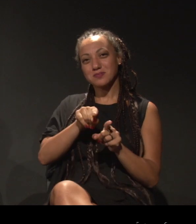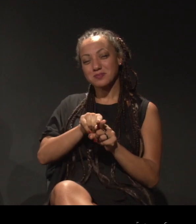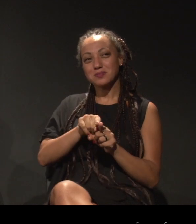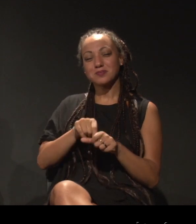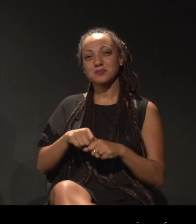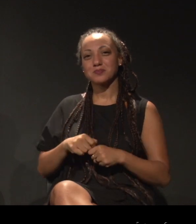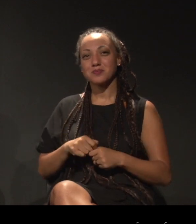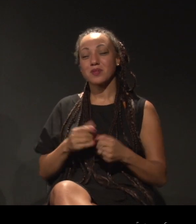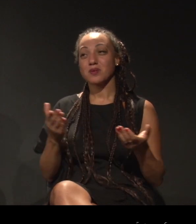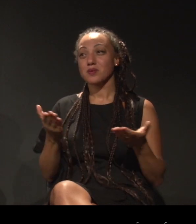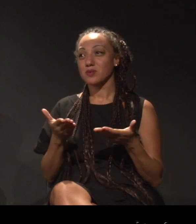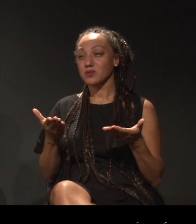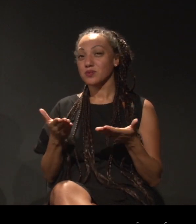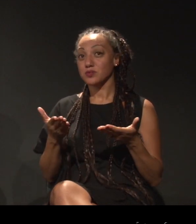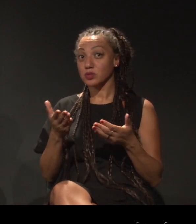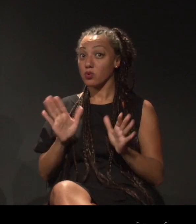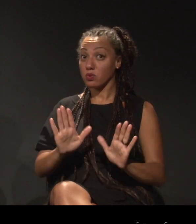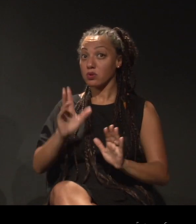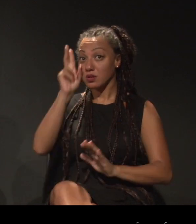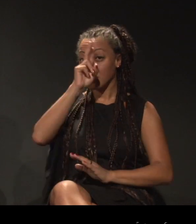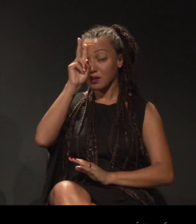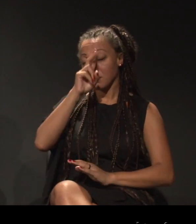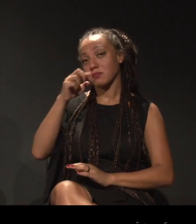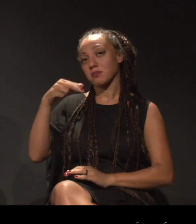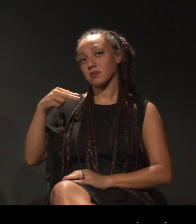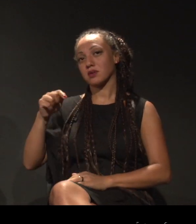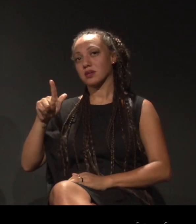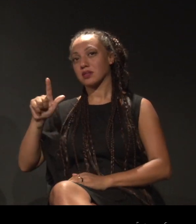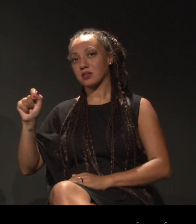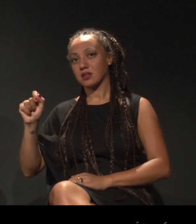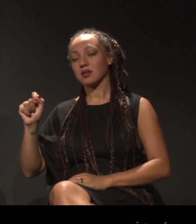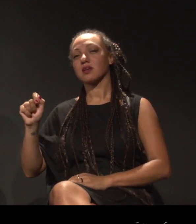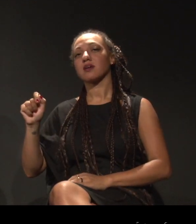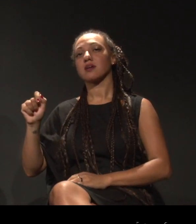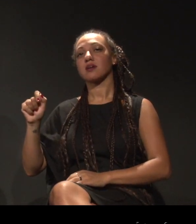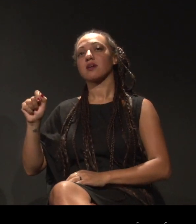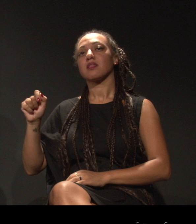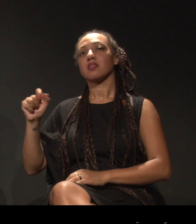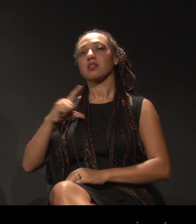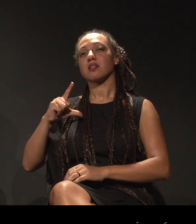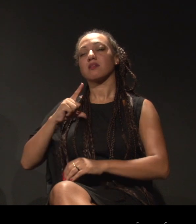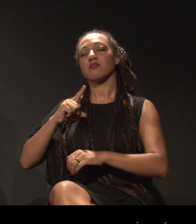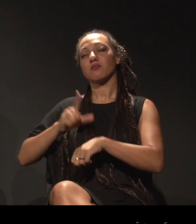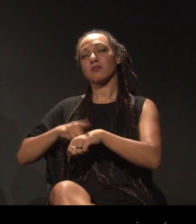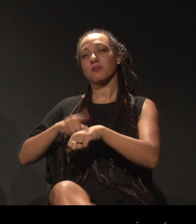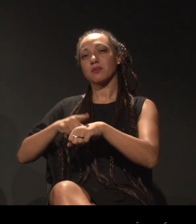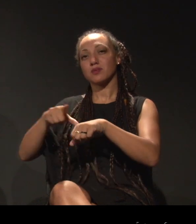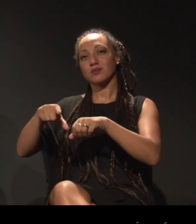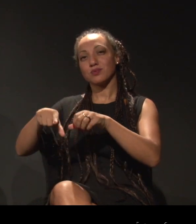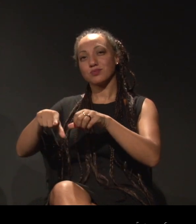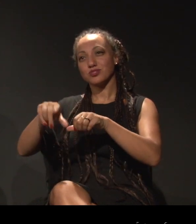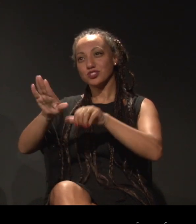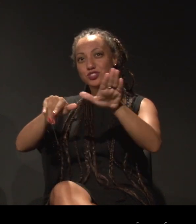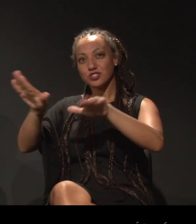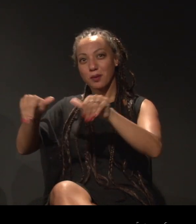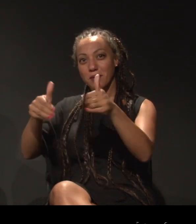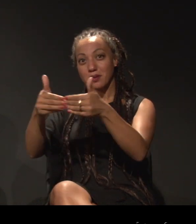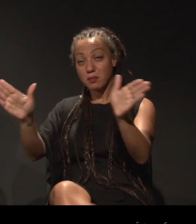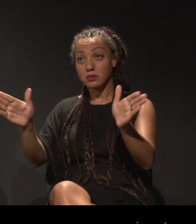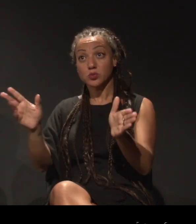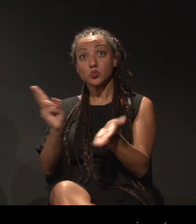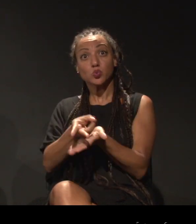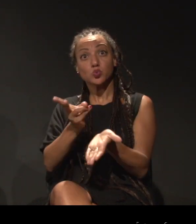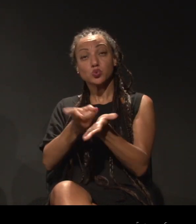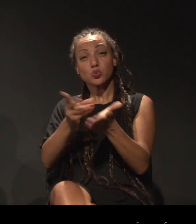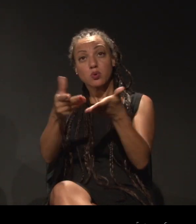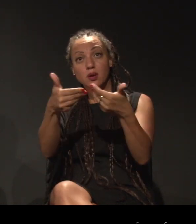A gente está aqui hoje também, lembrando que a nega veio selecionada da nossa chamada aberta, que também está aberta ainda para